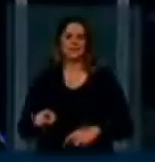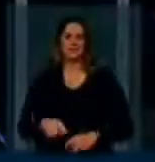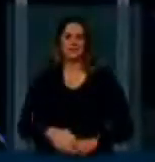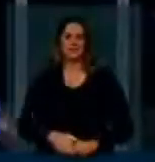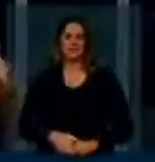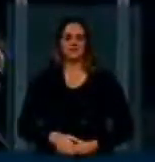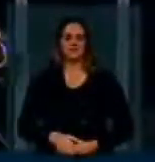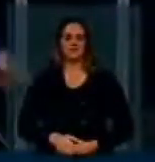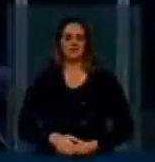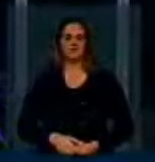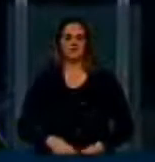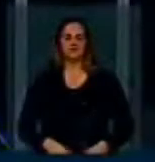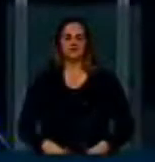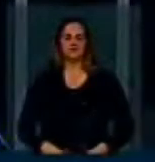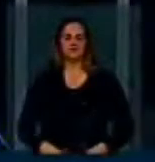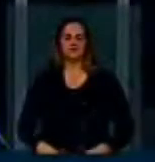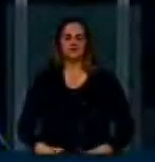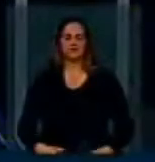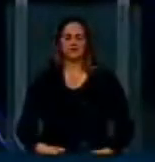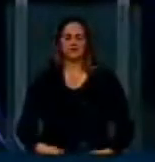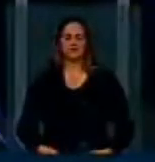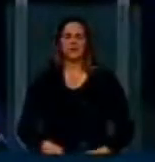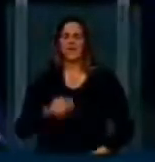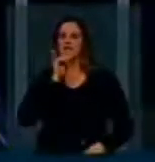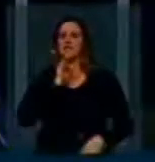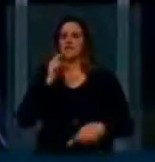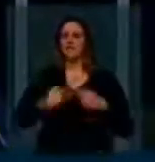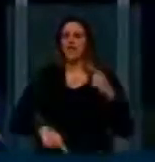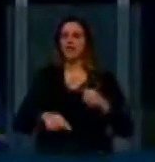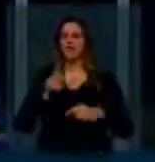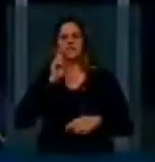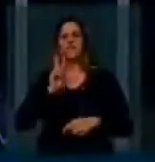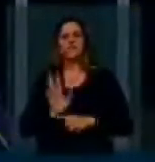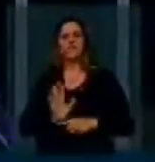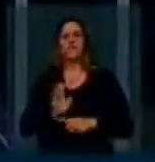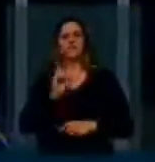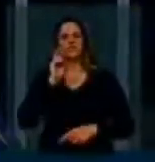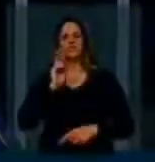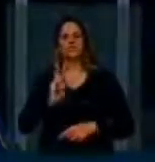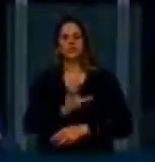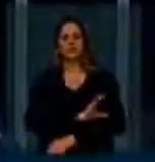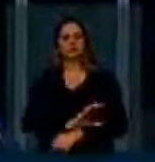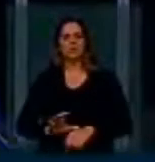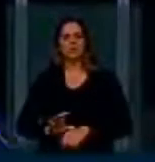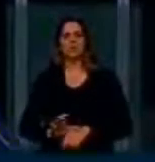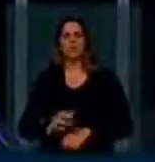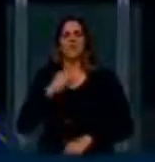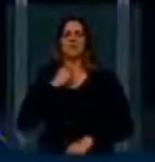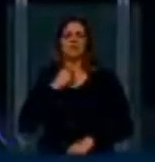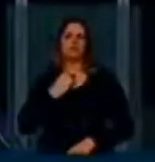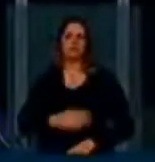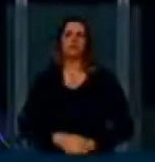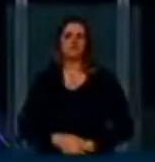para assistir um vídeo, para fazer um curso e se preparar para um concurso. Eu queria agradecer, professor Sérgio Amadeu,